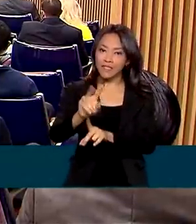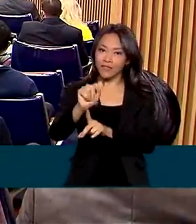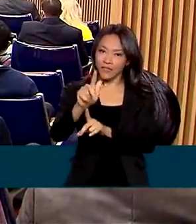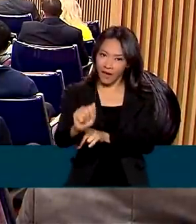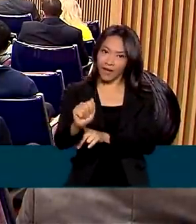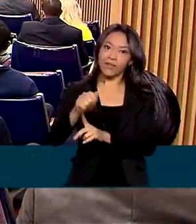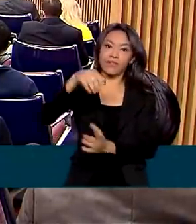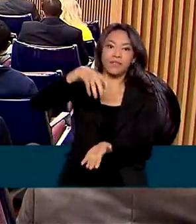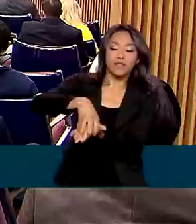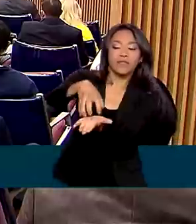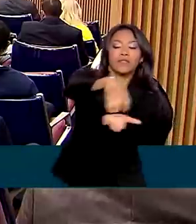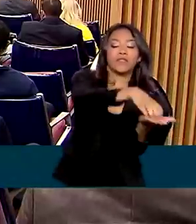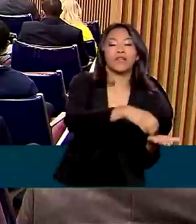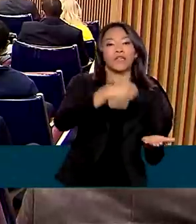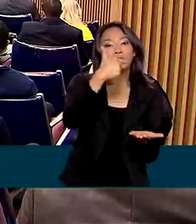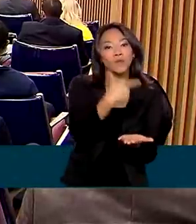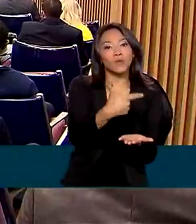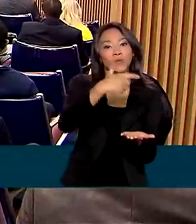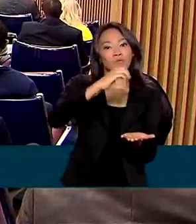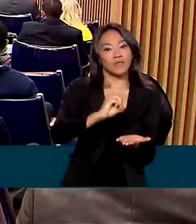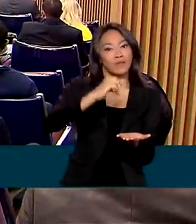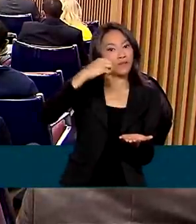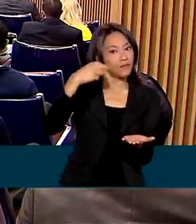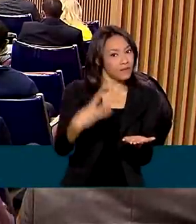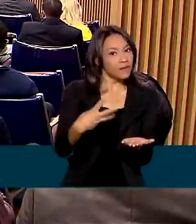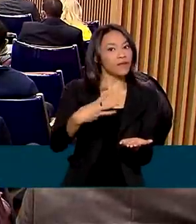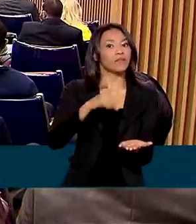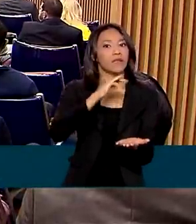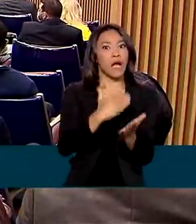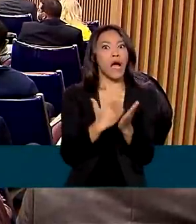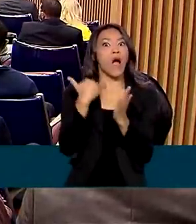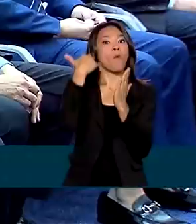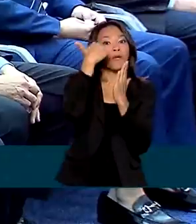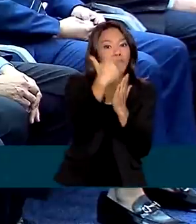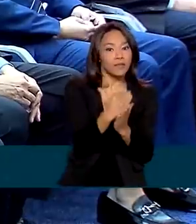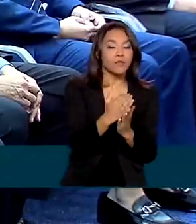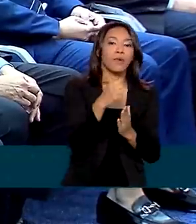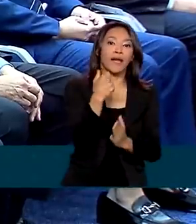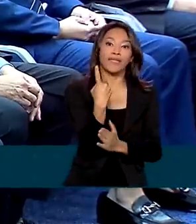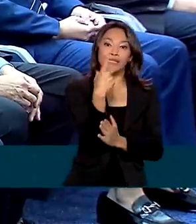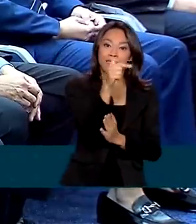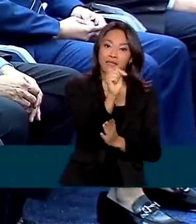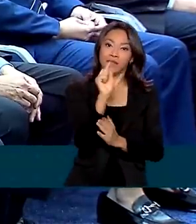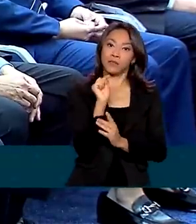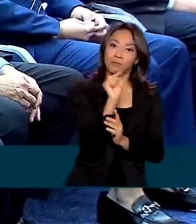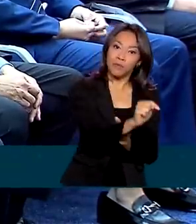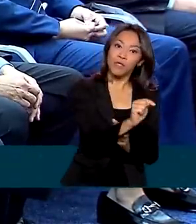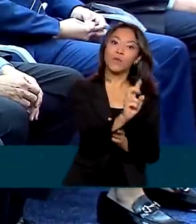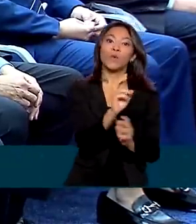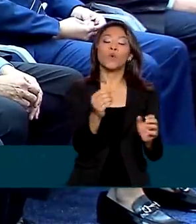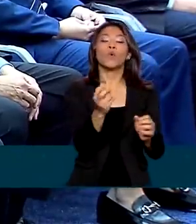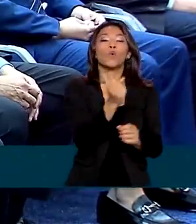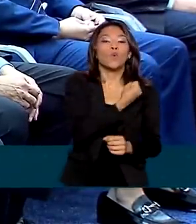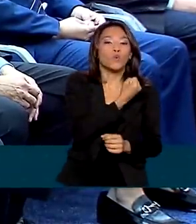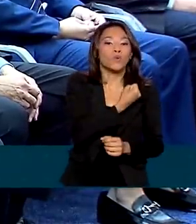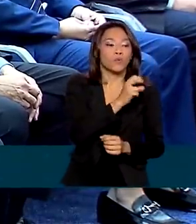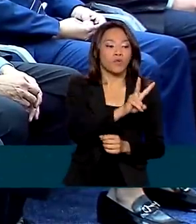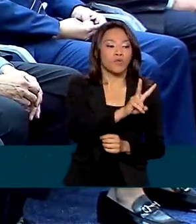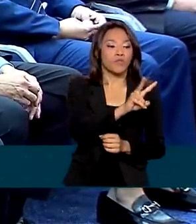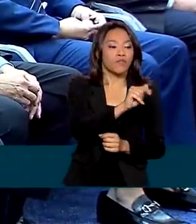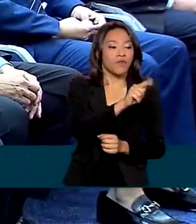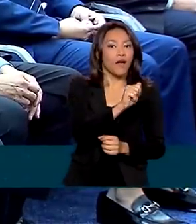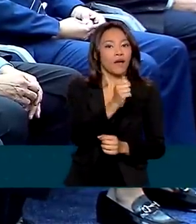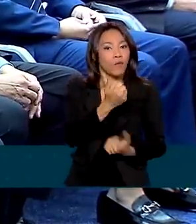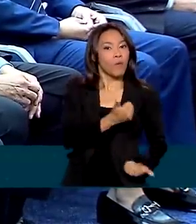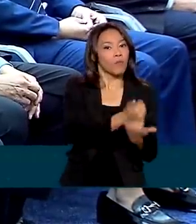203 instituições, ampliando para 17 mil o número total de vagas financiadas com recursos do